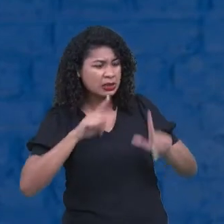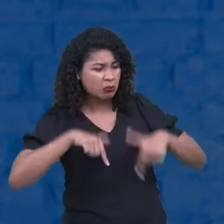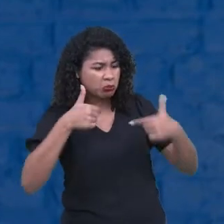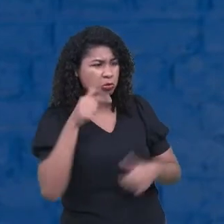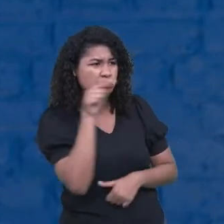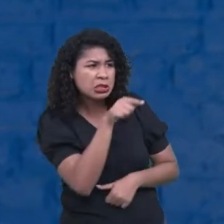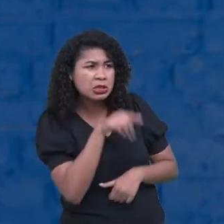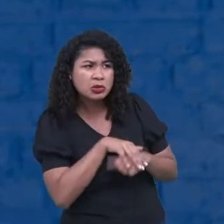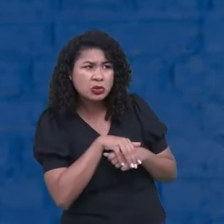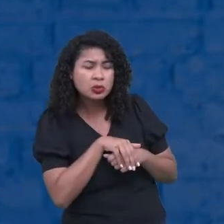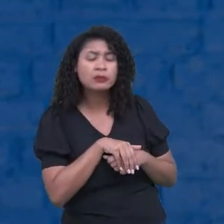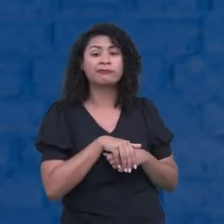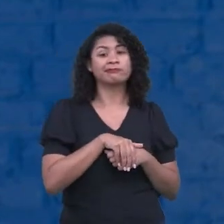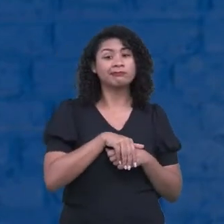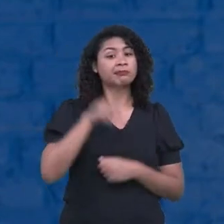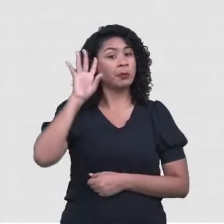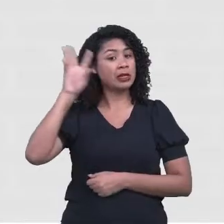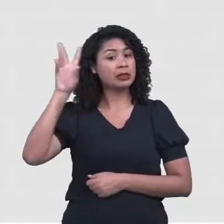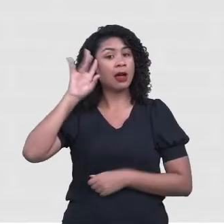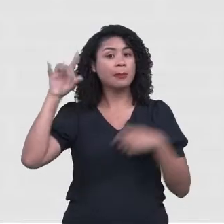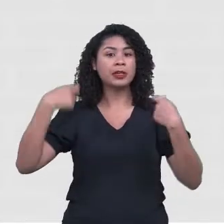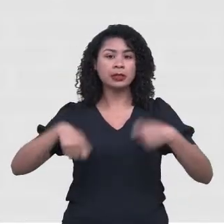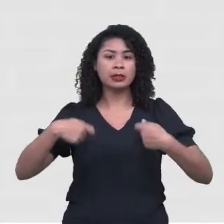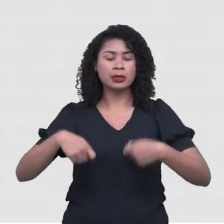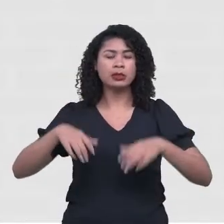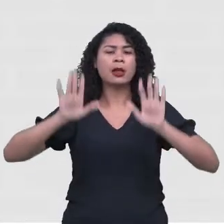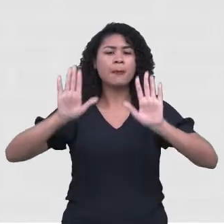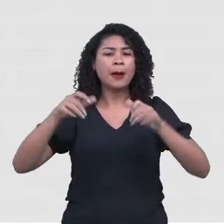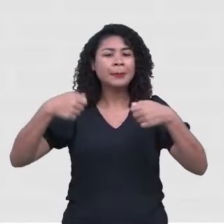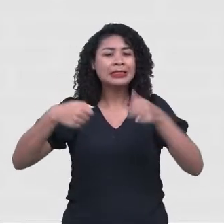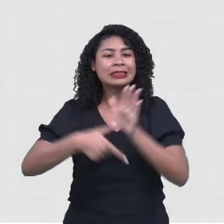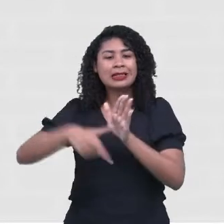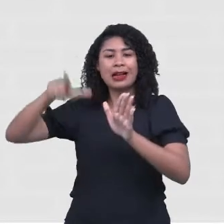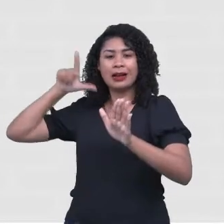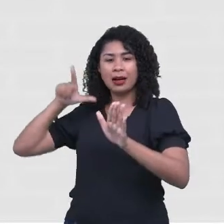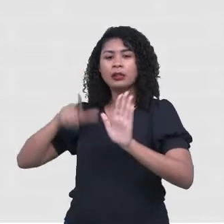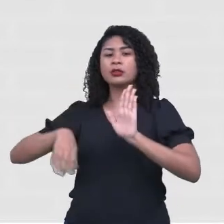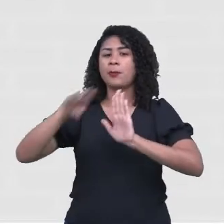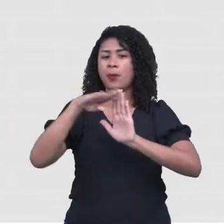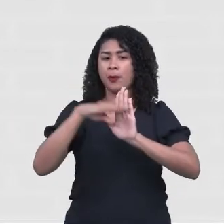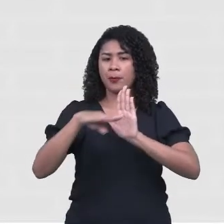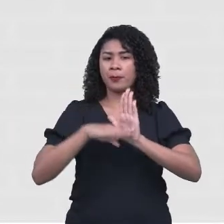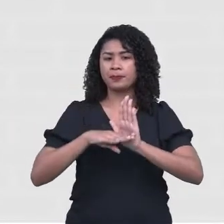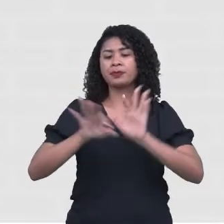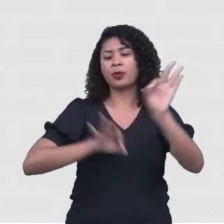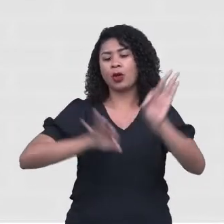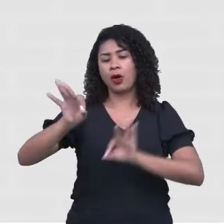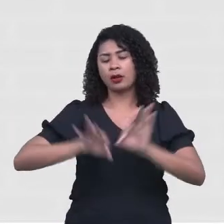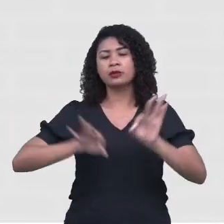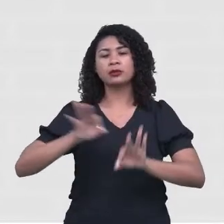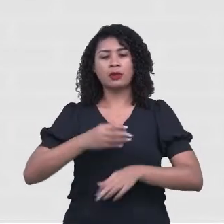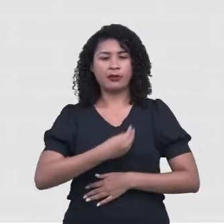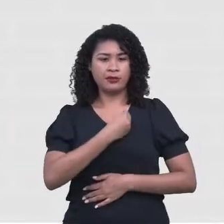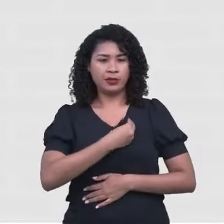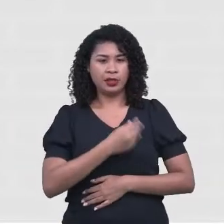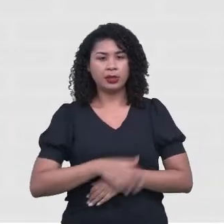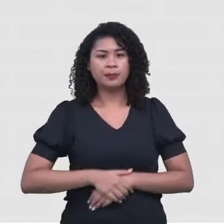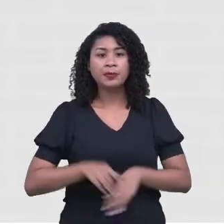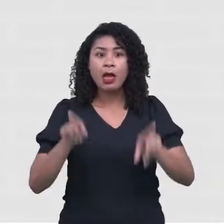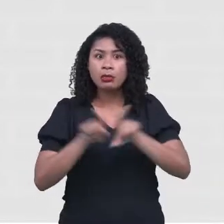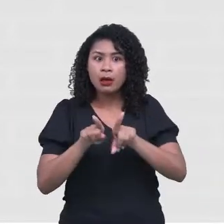Mas, para tudo isso, eu tenho que ter o quê? Meu projeto de vida, mas eu tenho que ter métodos de estudo.